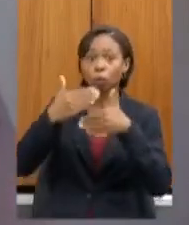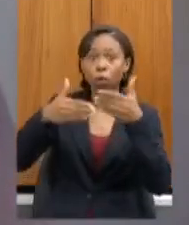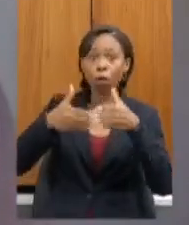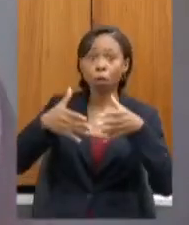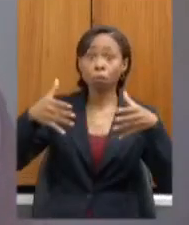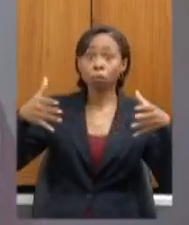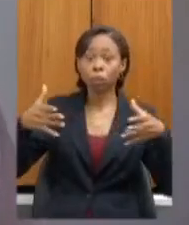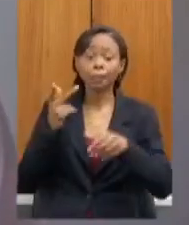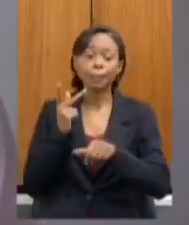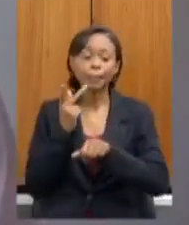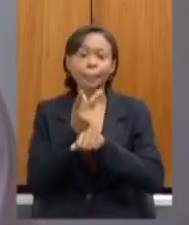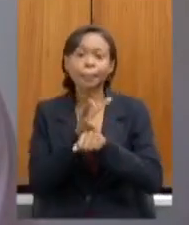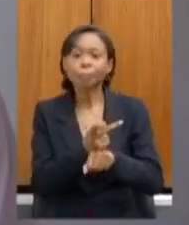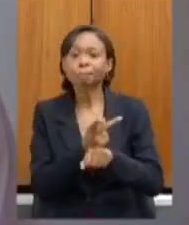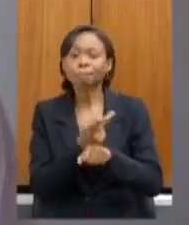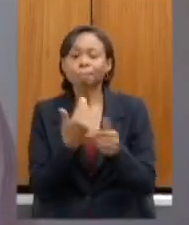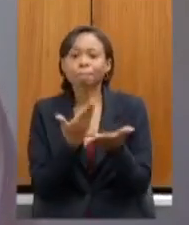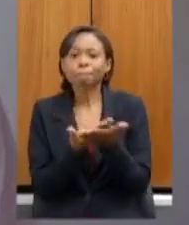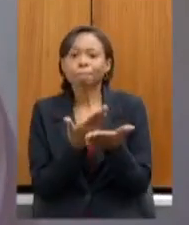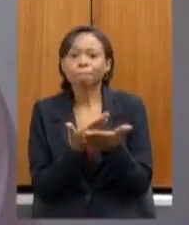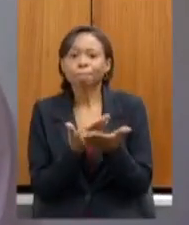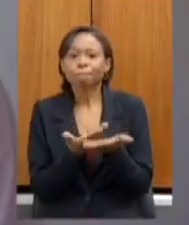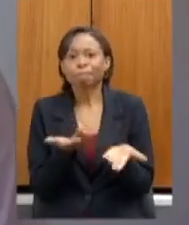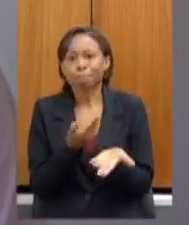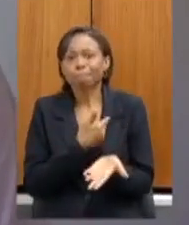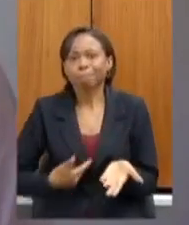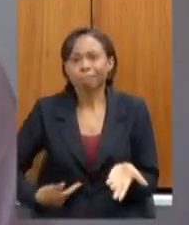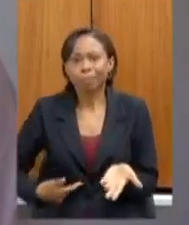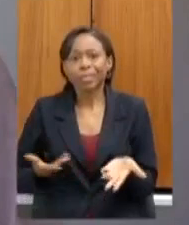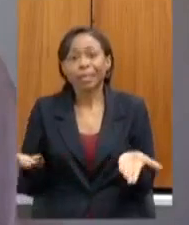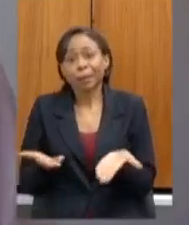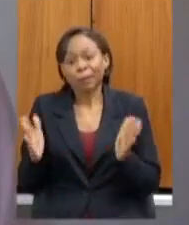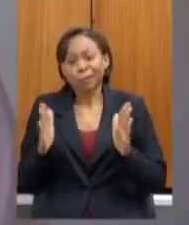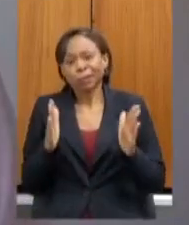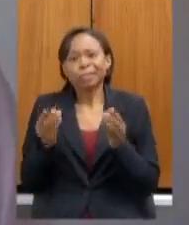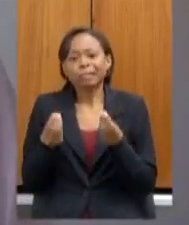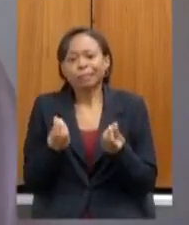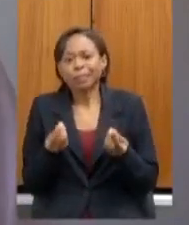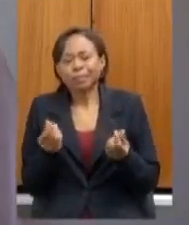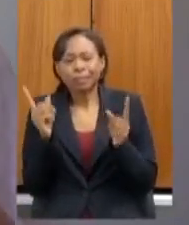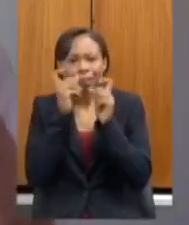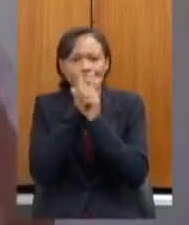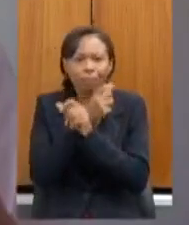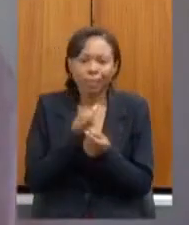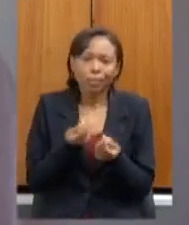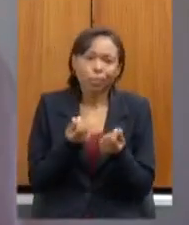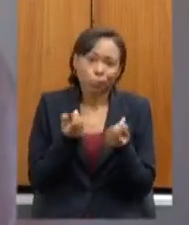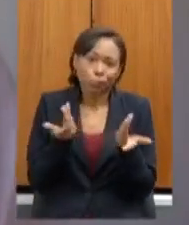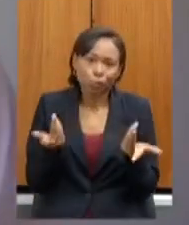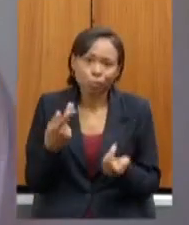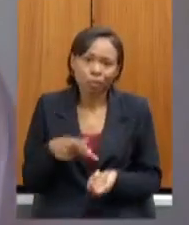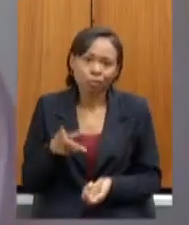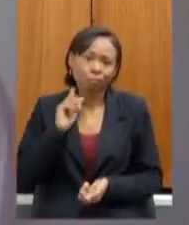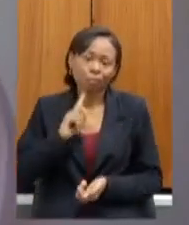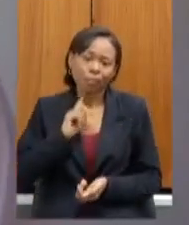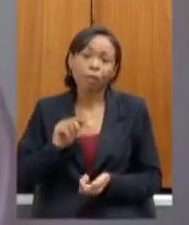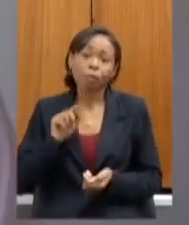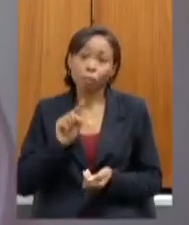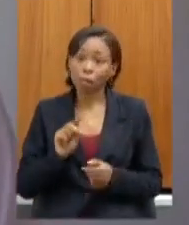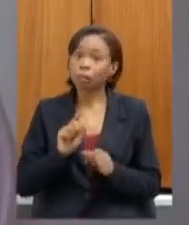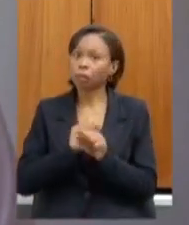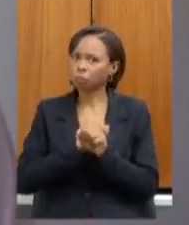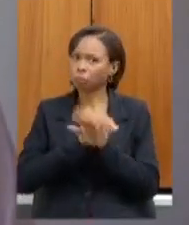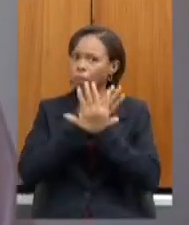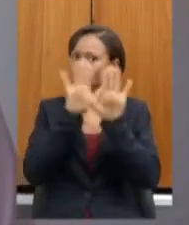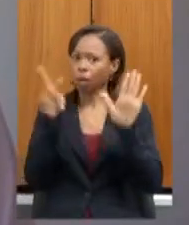escolas públicas diante da situação frágil econômica do nosso estado há uma transparência muito grande em relação